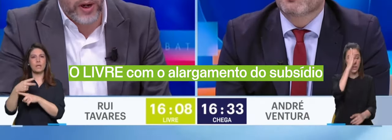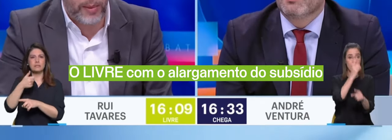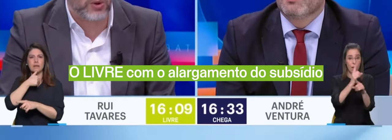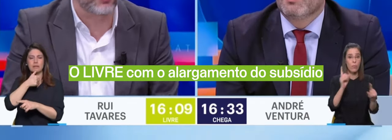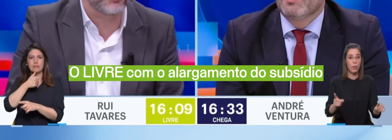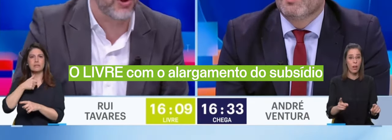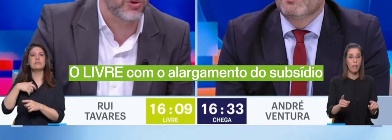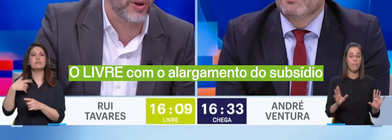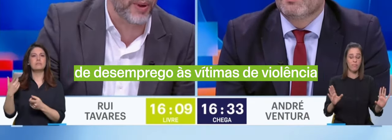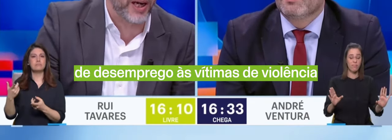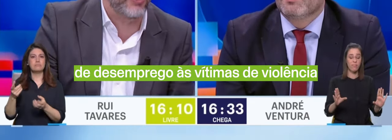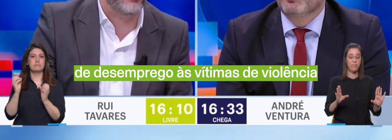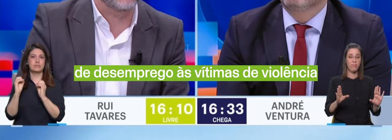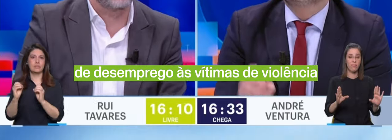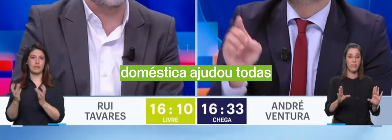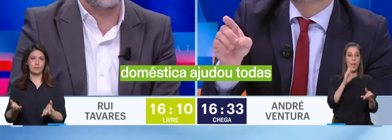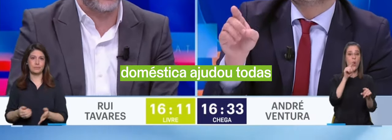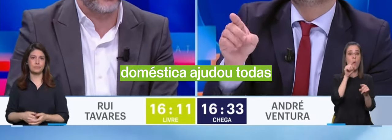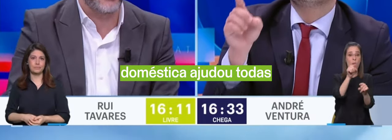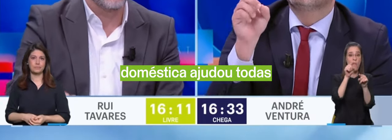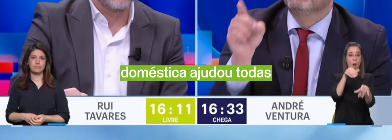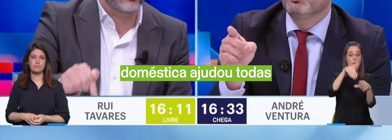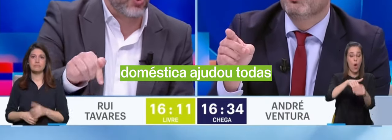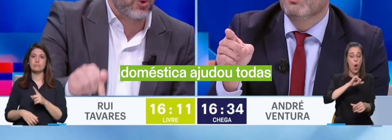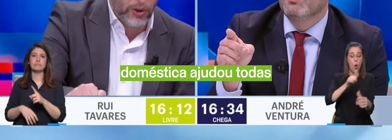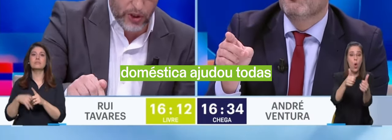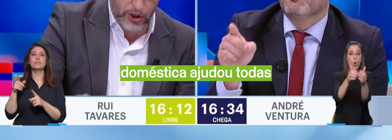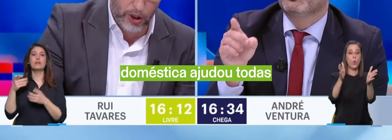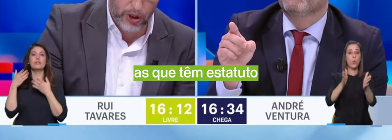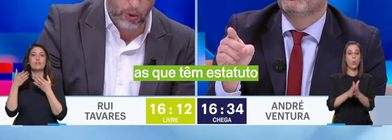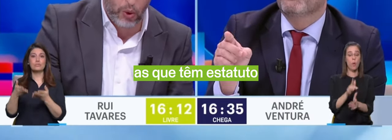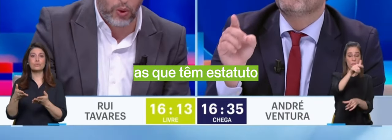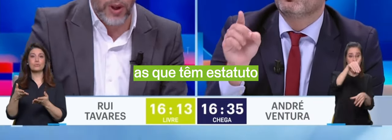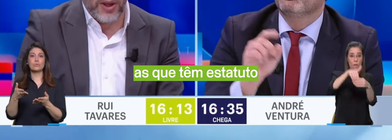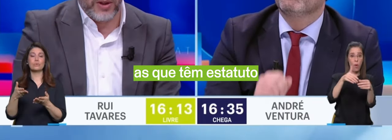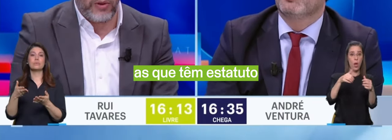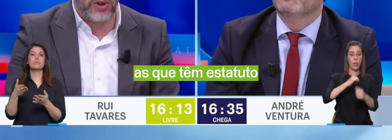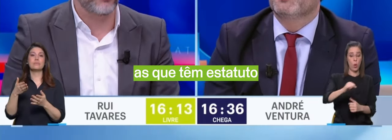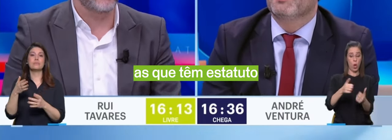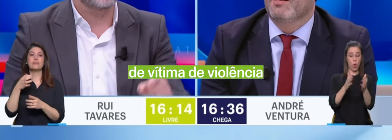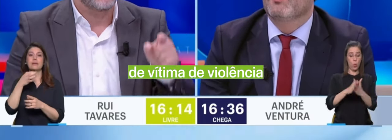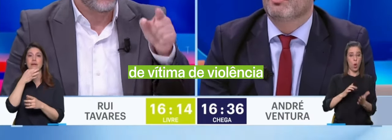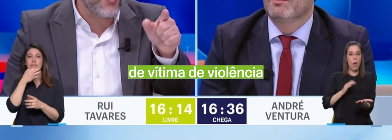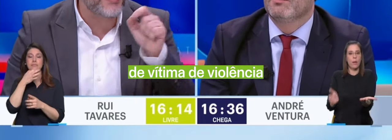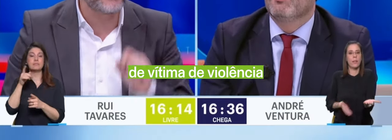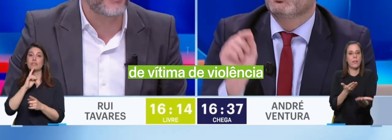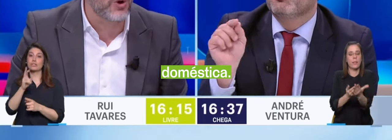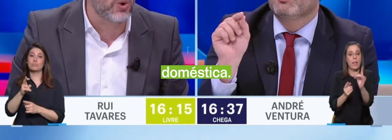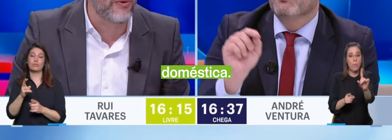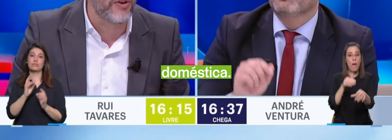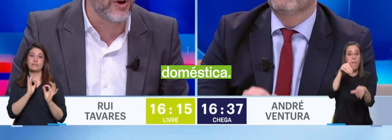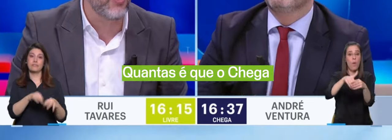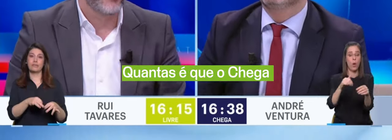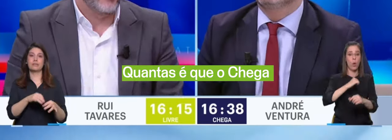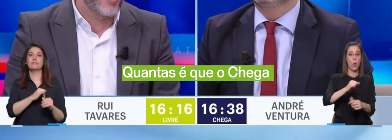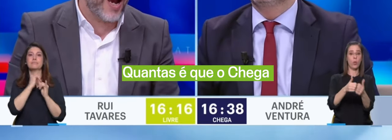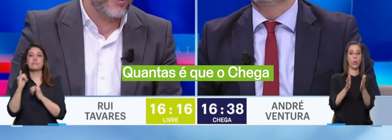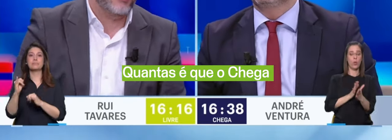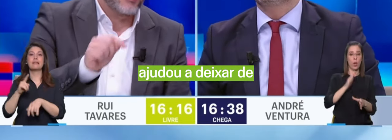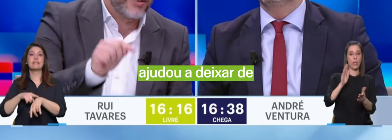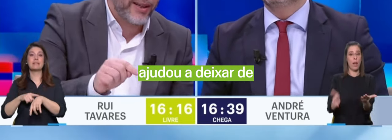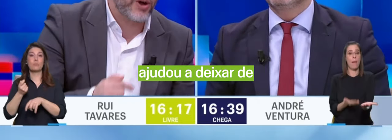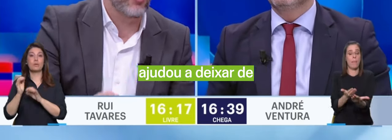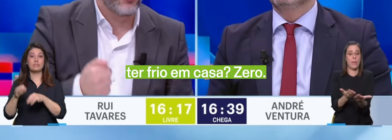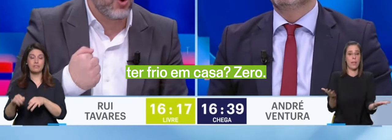Livre, com alargamento do subsídio... ficar sem resposta. Ajudou todas as que têm estatuto. Vai ter que ficar sem resposta. André Ventura, os instantes finais são do Rui